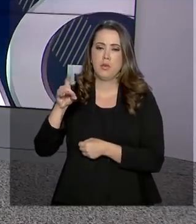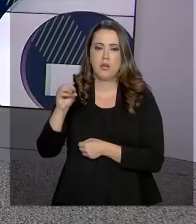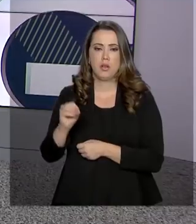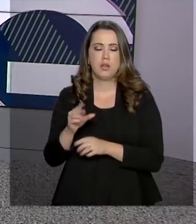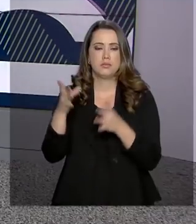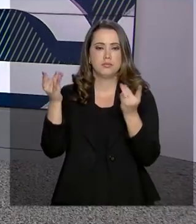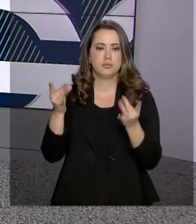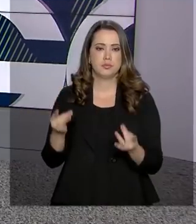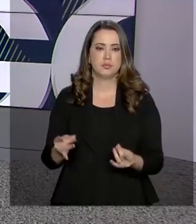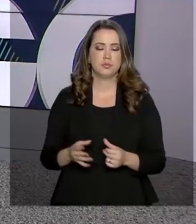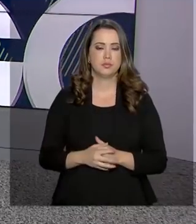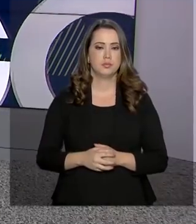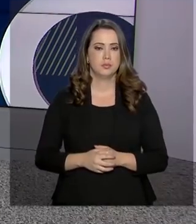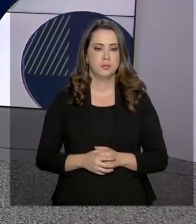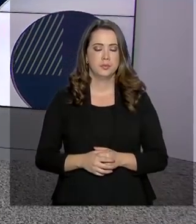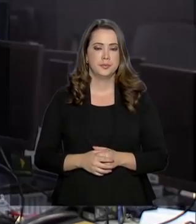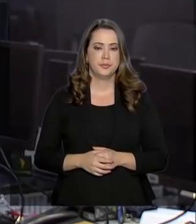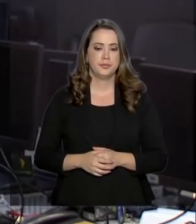Ferraz tem os detalhes.